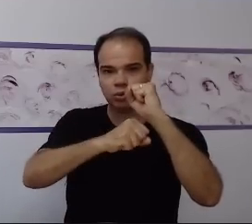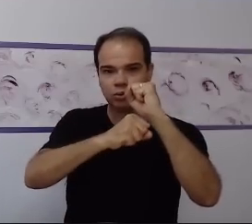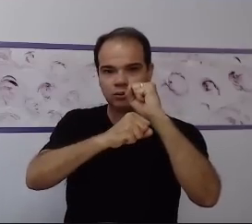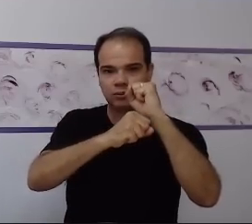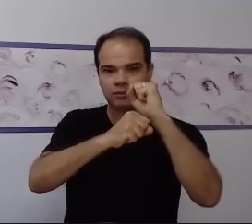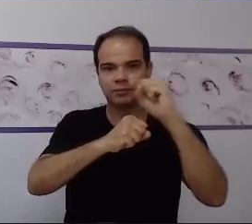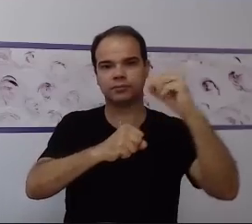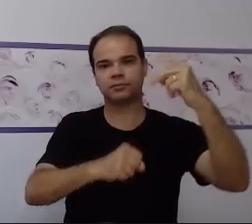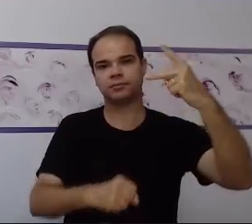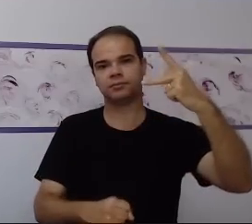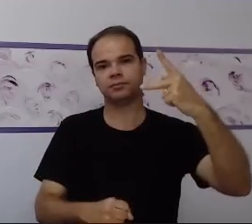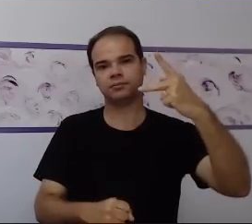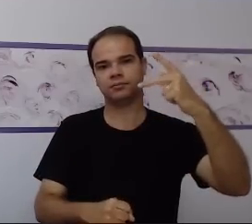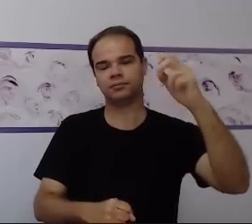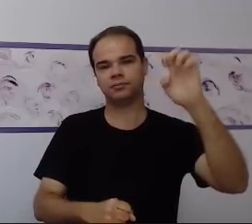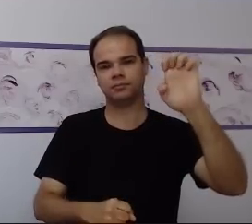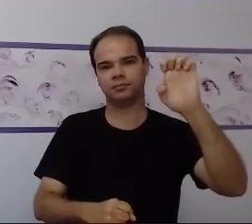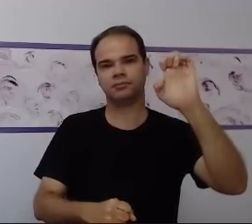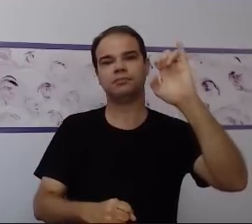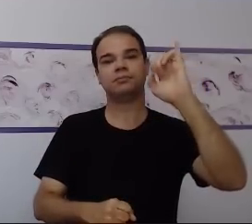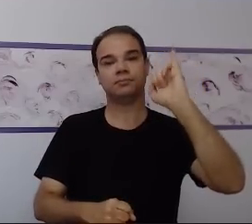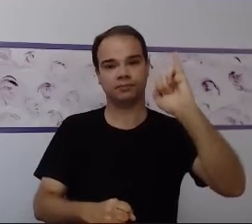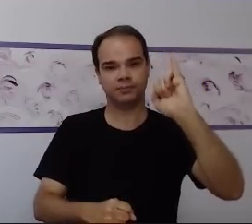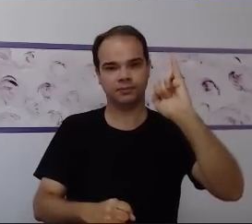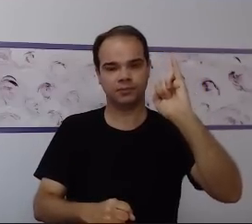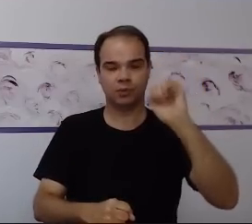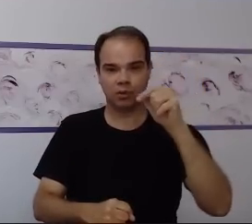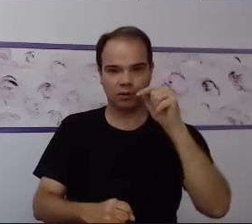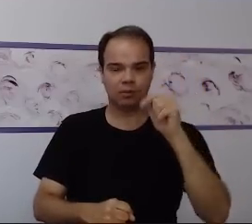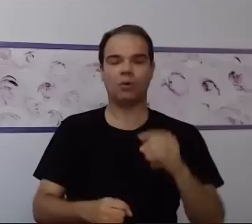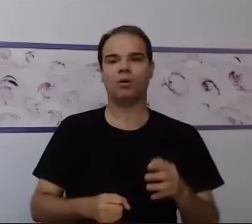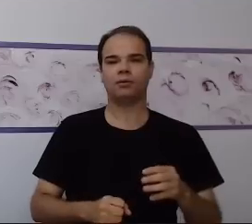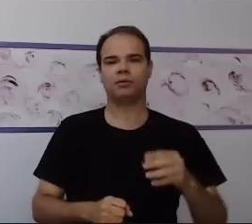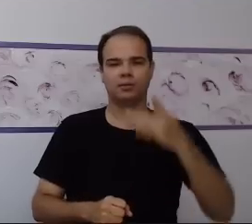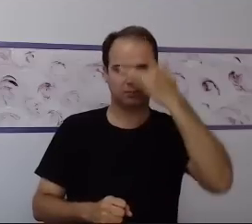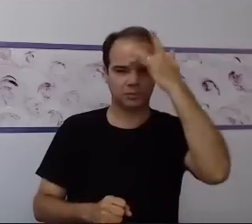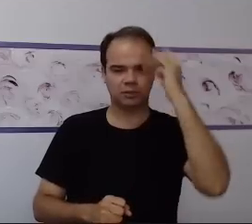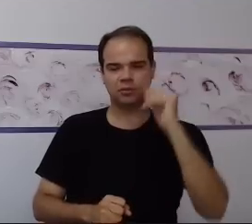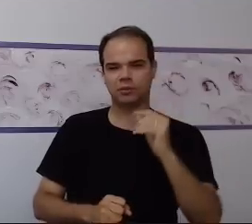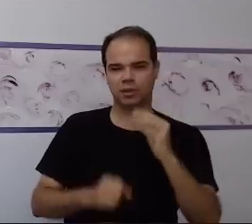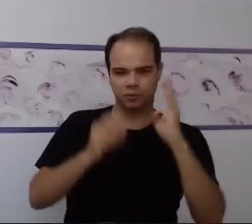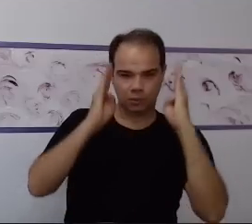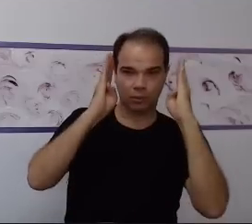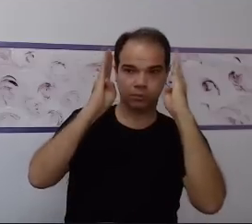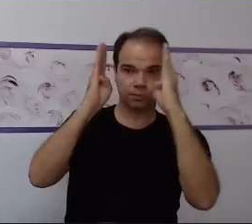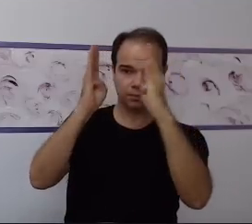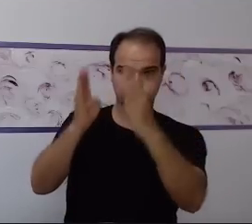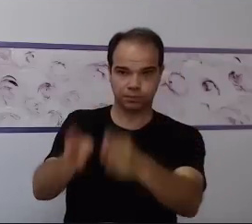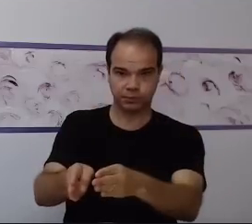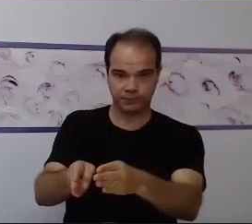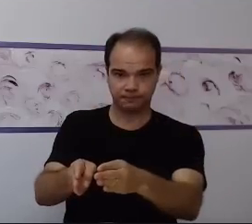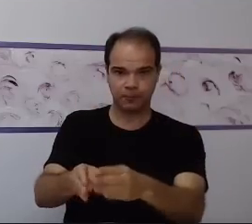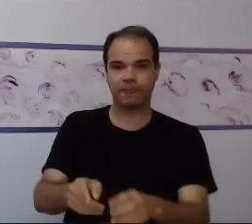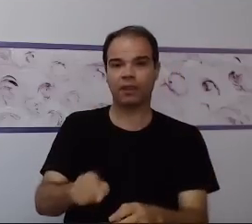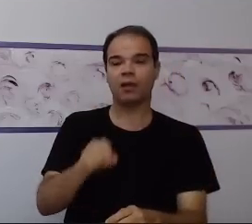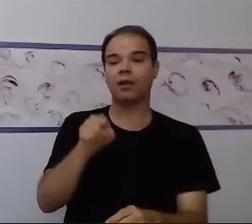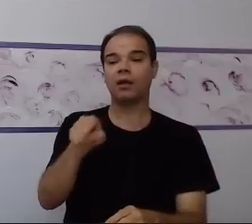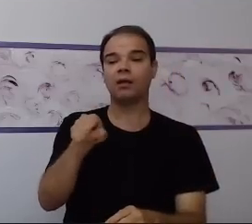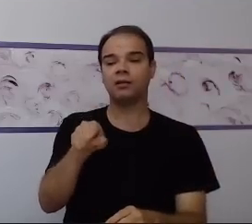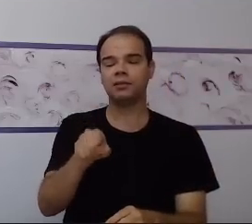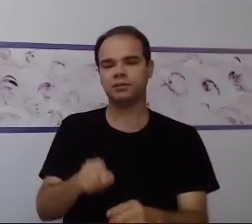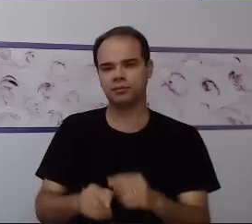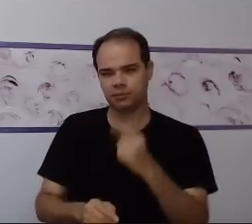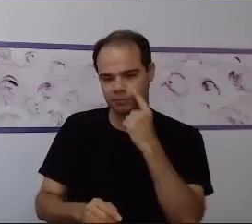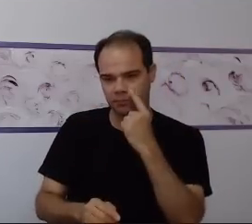estabelece uma meta, quando você estabelece uma situação de conhecimento para aquele indivíduo, é ali que você vai avaliar.